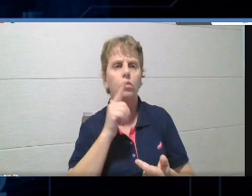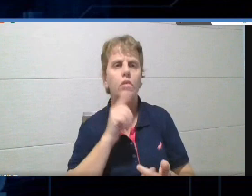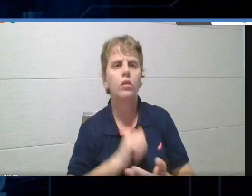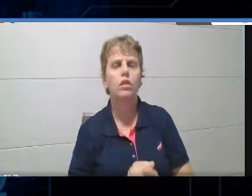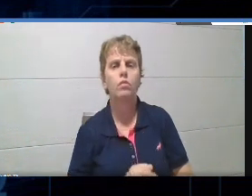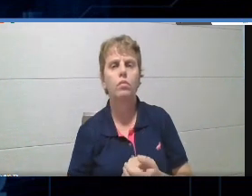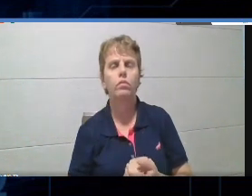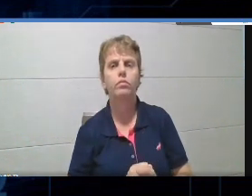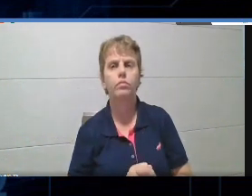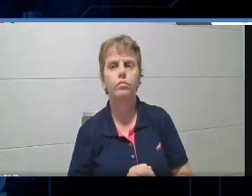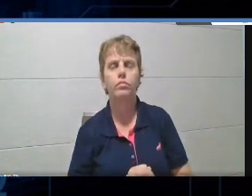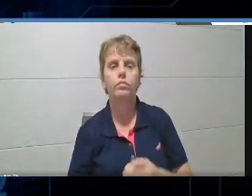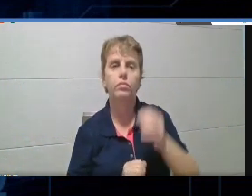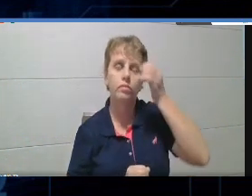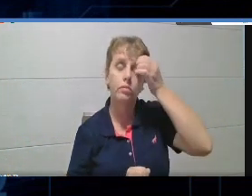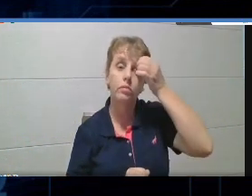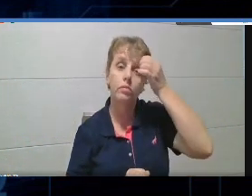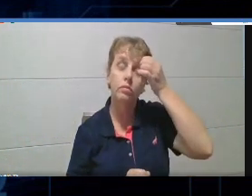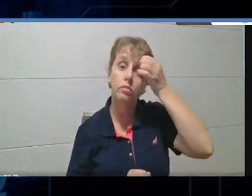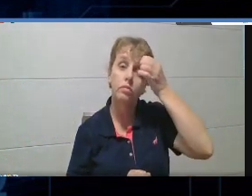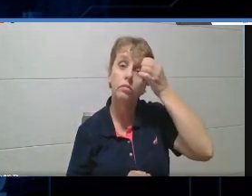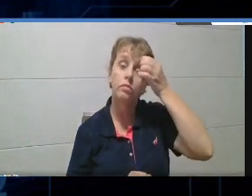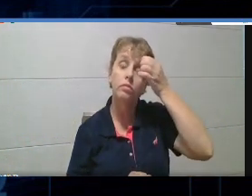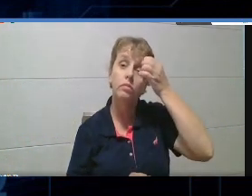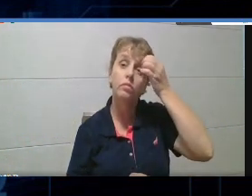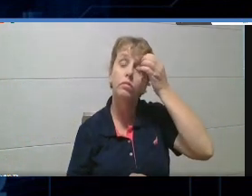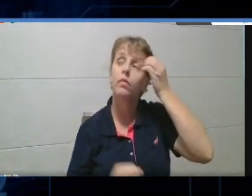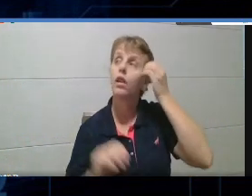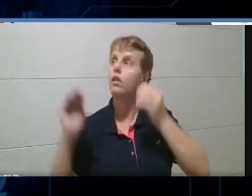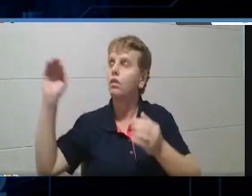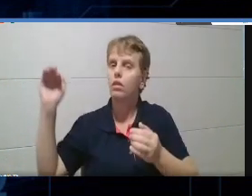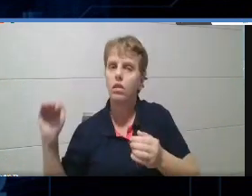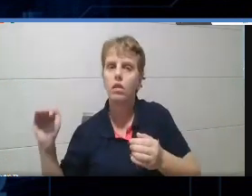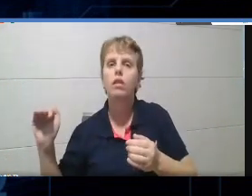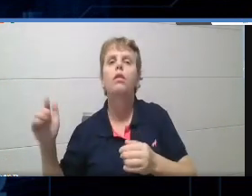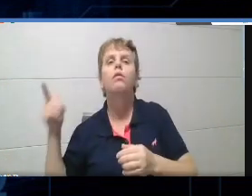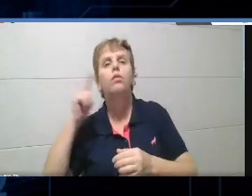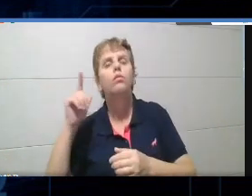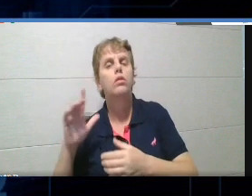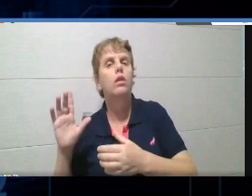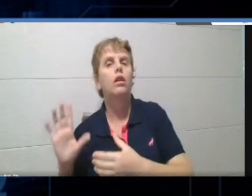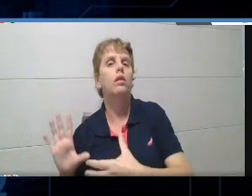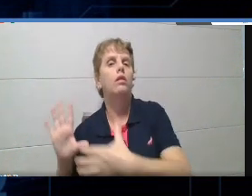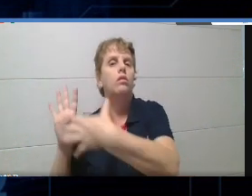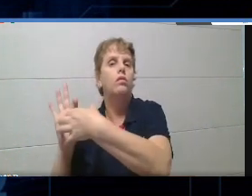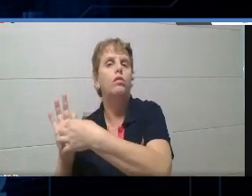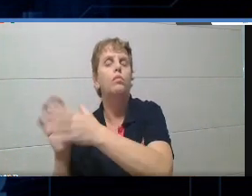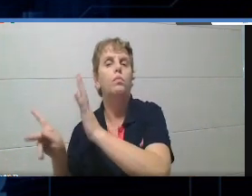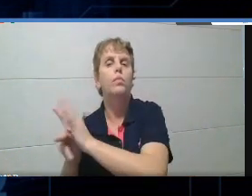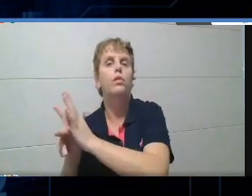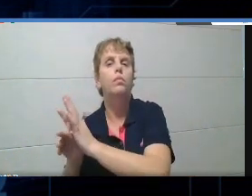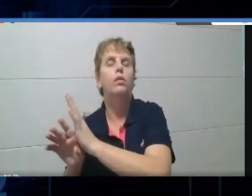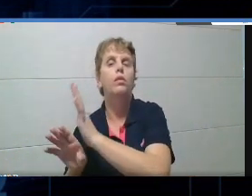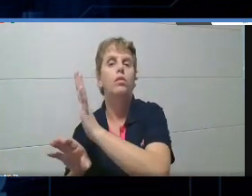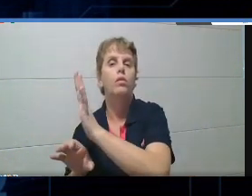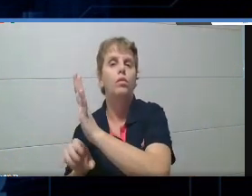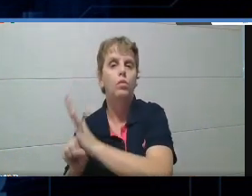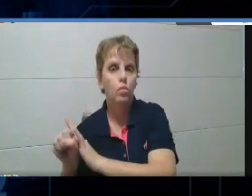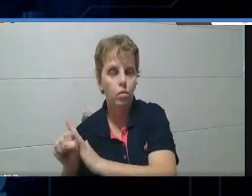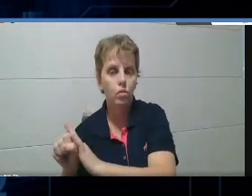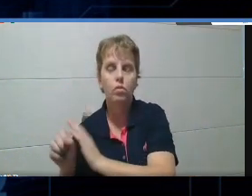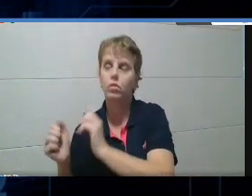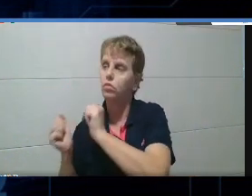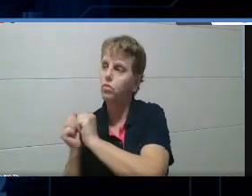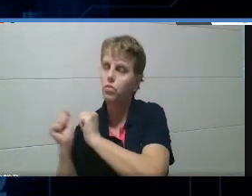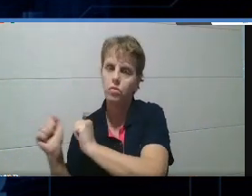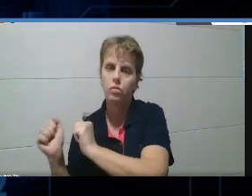mas por causa do tempo não deu. Aqui em classes, Você pode até vincular uma classe, tá? Do Google Classroom. Tá aqui e está